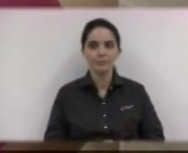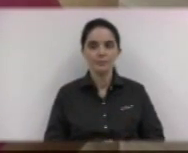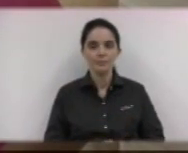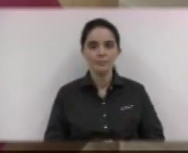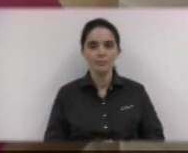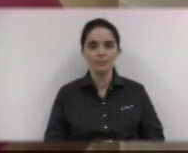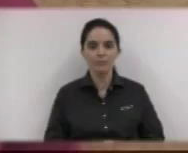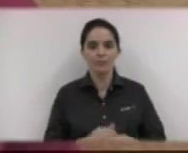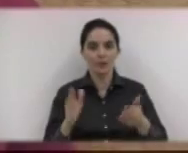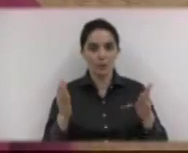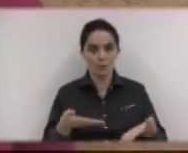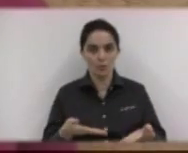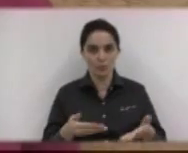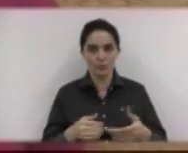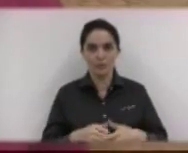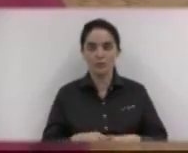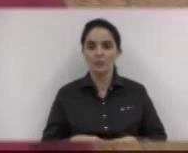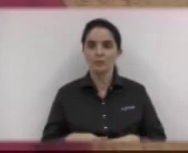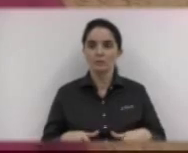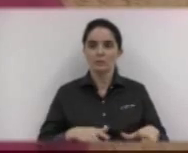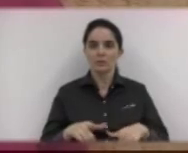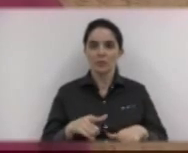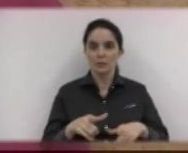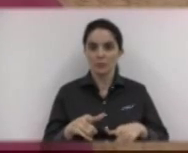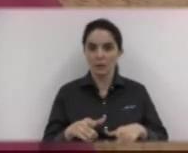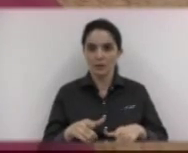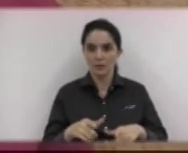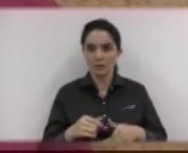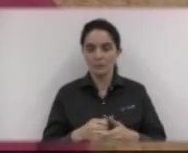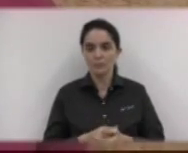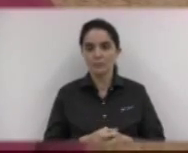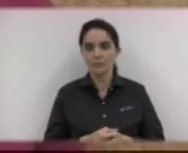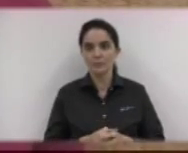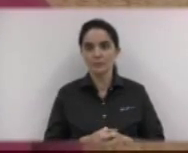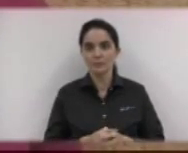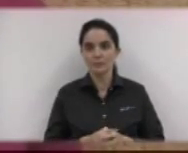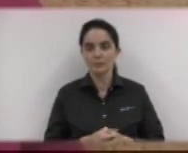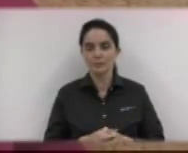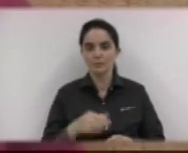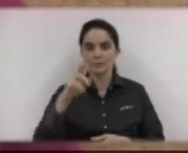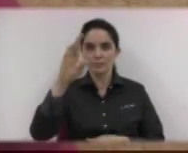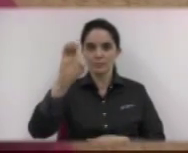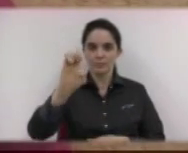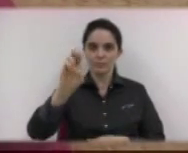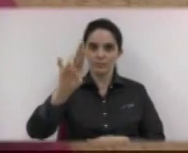entrada hoje aqui na casa, a revisão do plano de carreira.